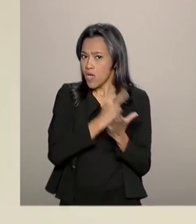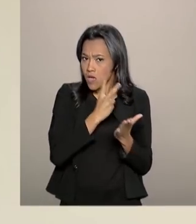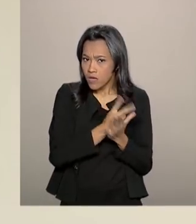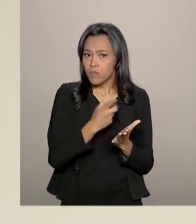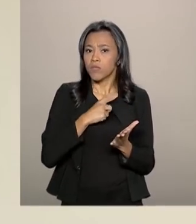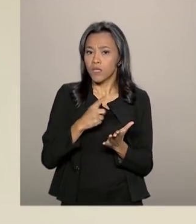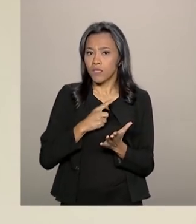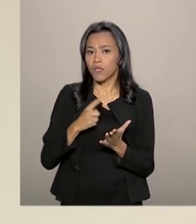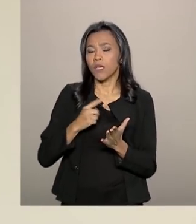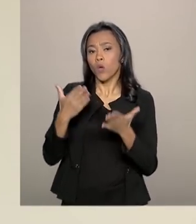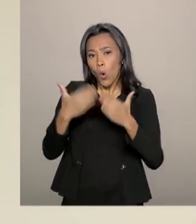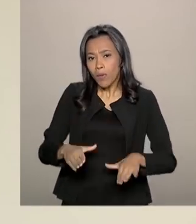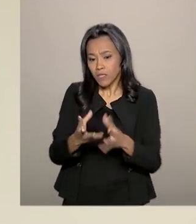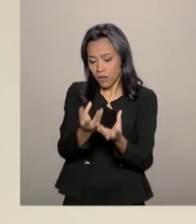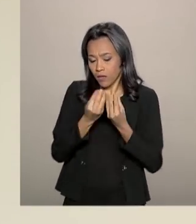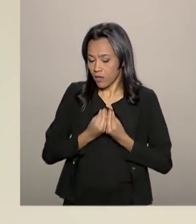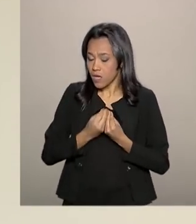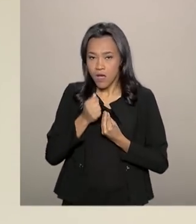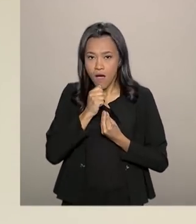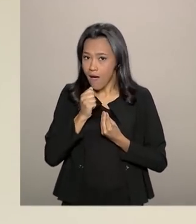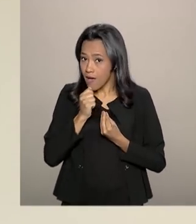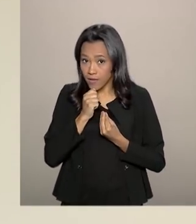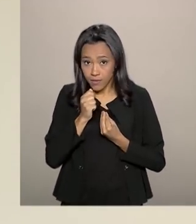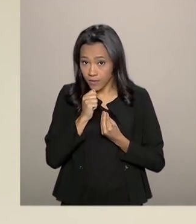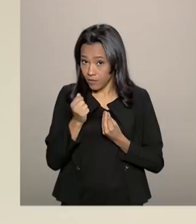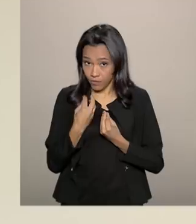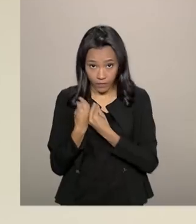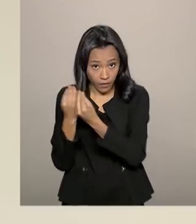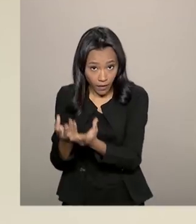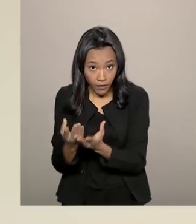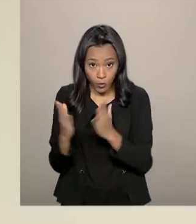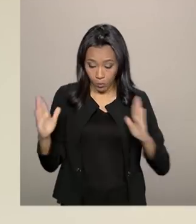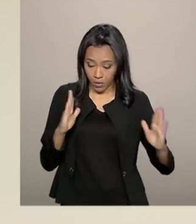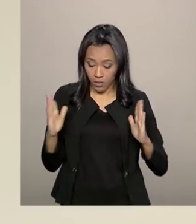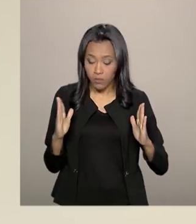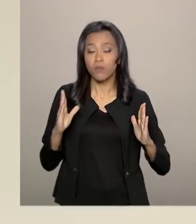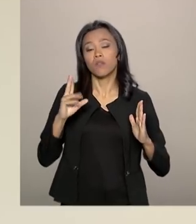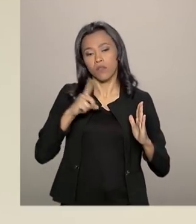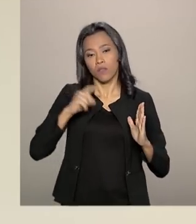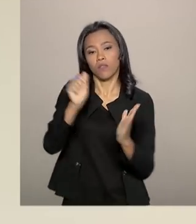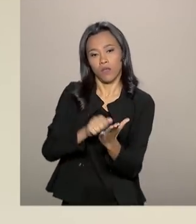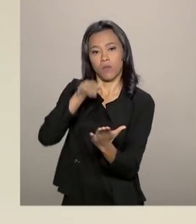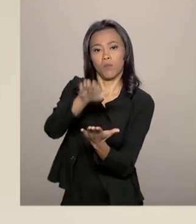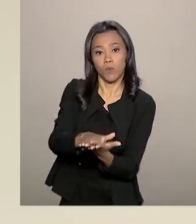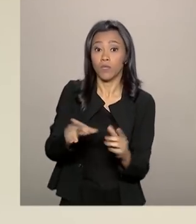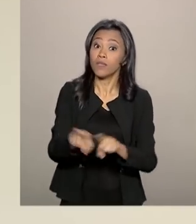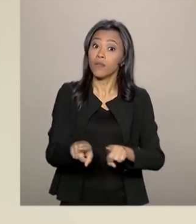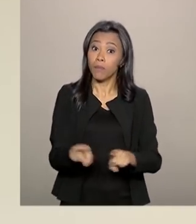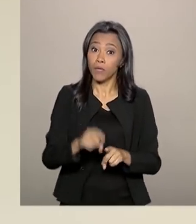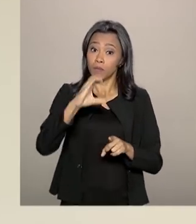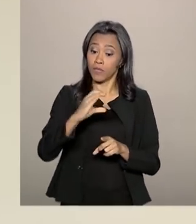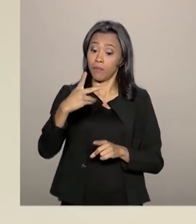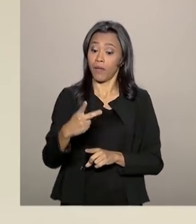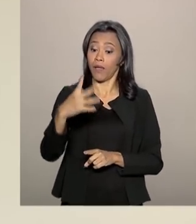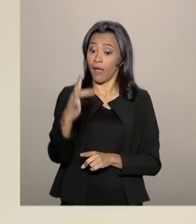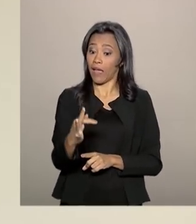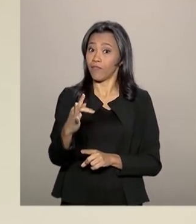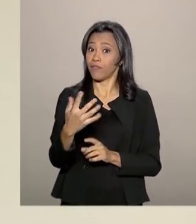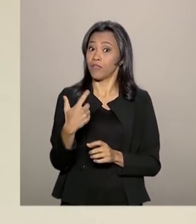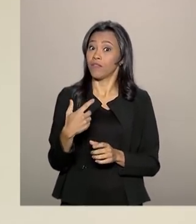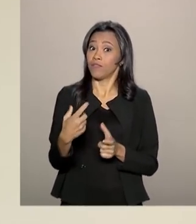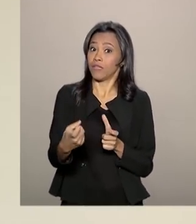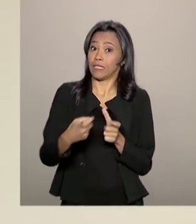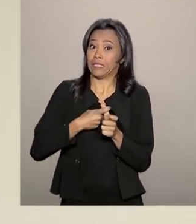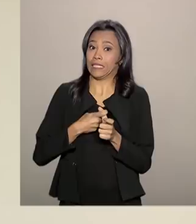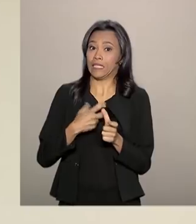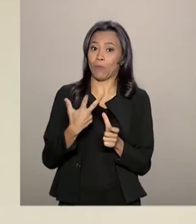não declarar no prazo, está sujeito à multa. Além disso, o CPF da pessoa fica com restrições que pode impedi-la